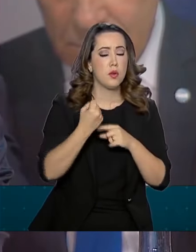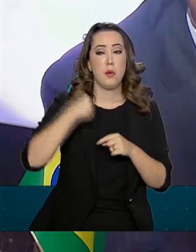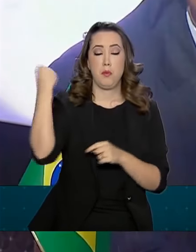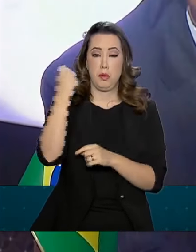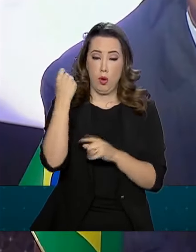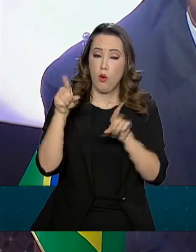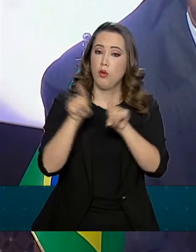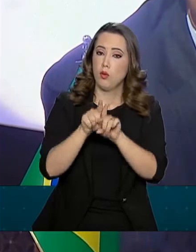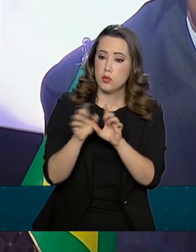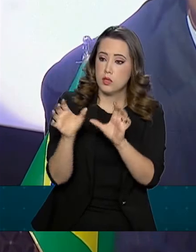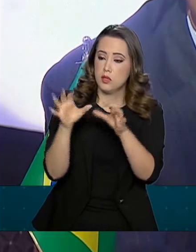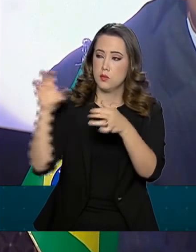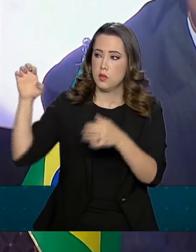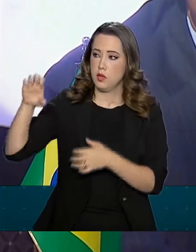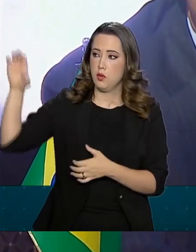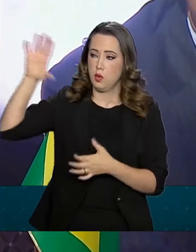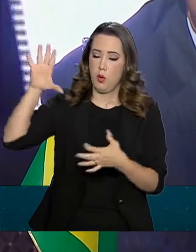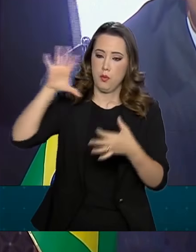acordo com a União Europeia.